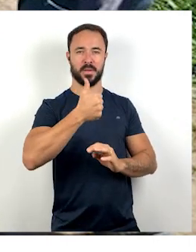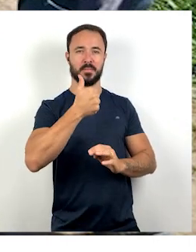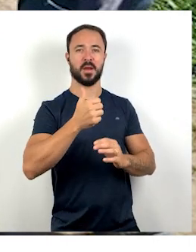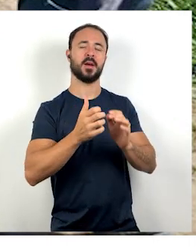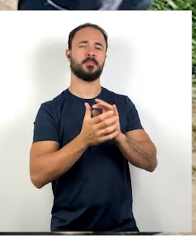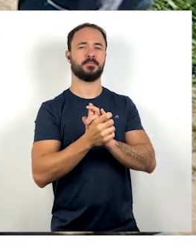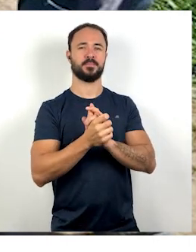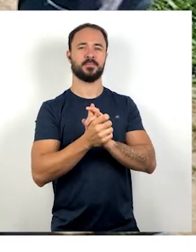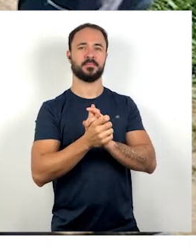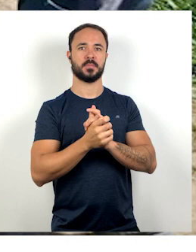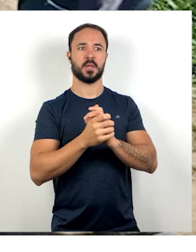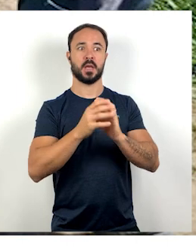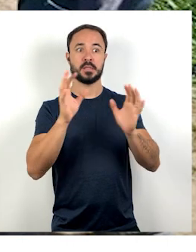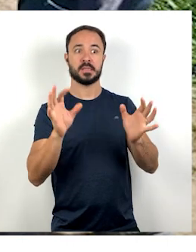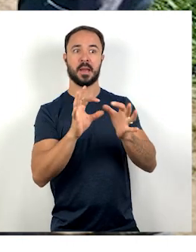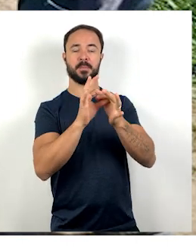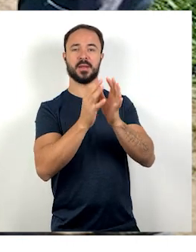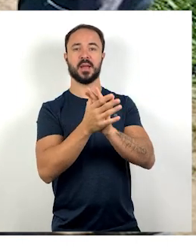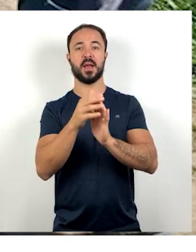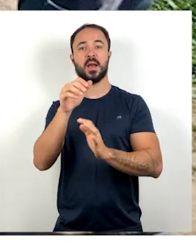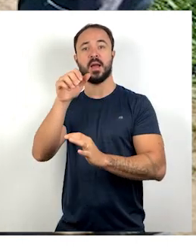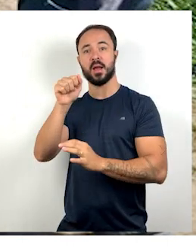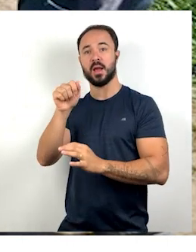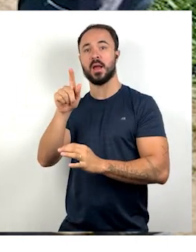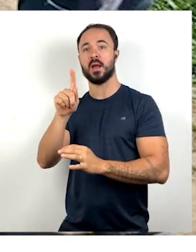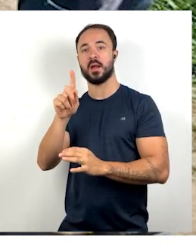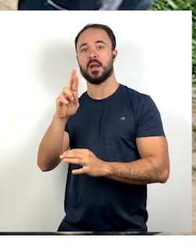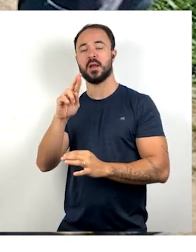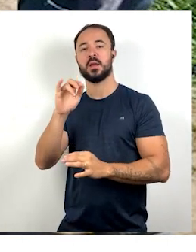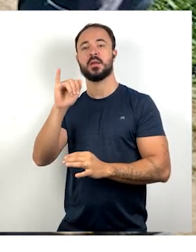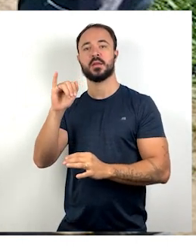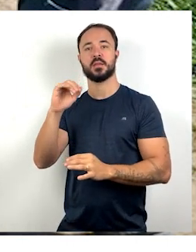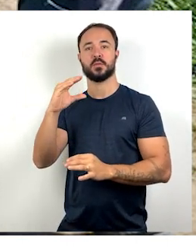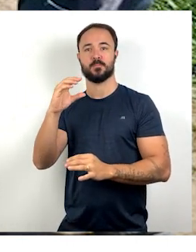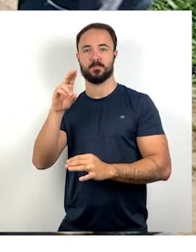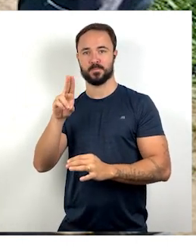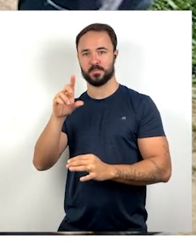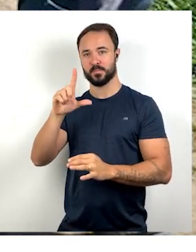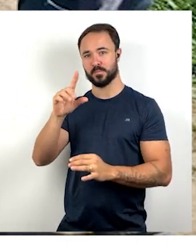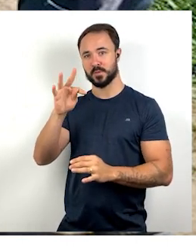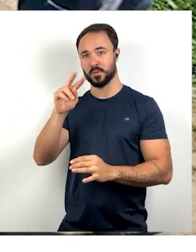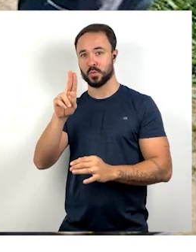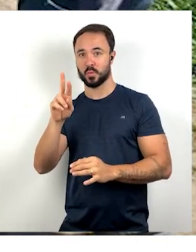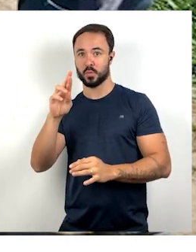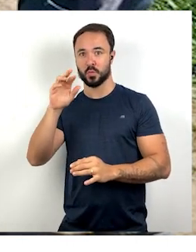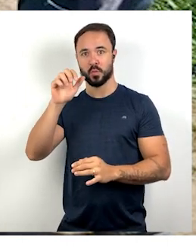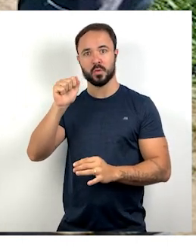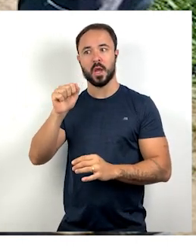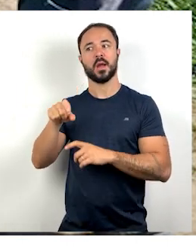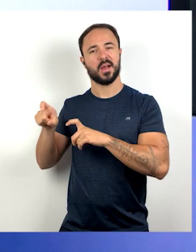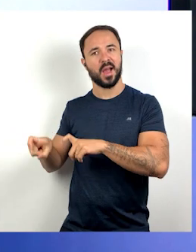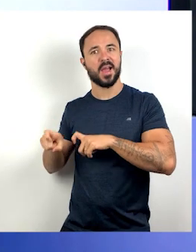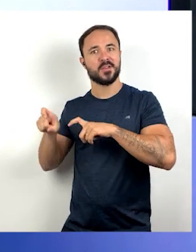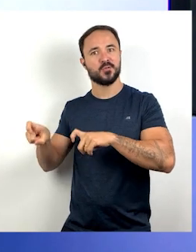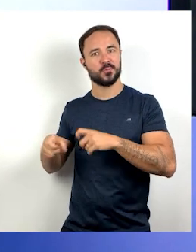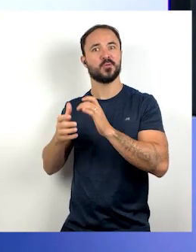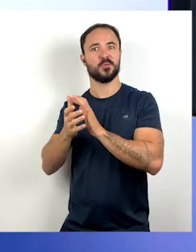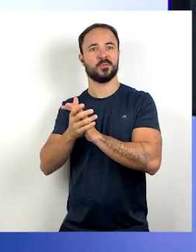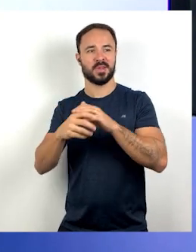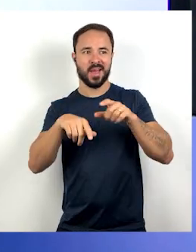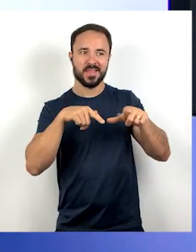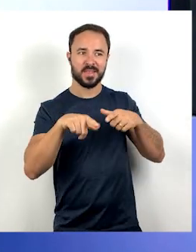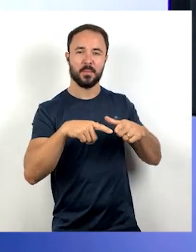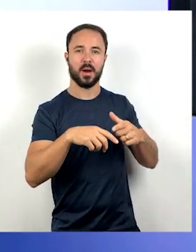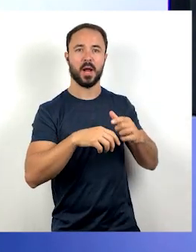Eles são trabalhadores assalariados de uma grande empresa, né? Que cultiva milho. Já no